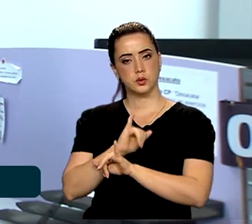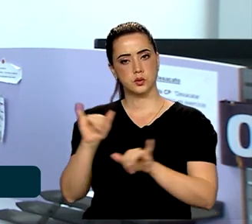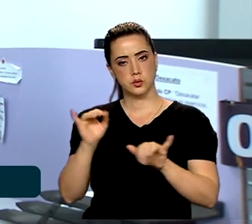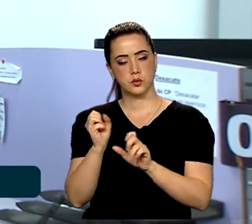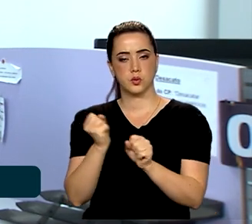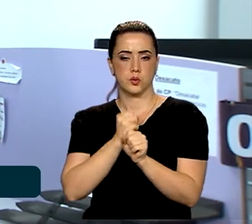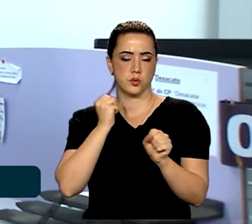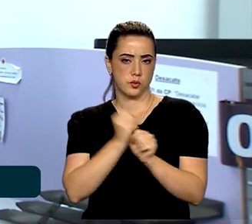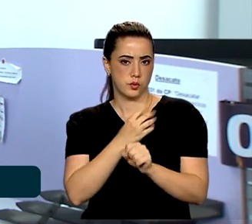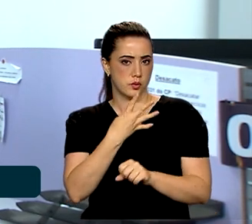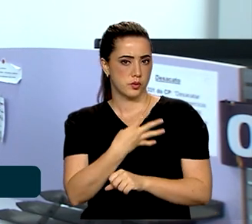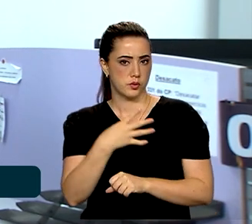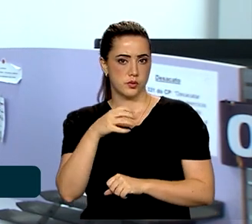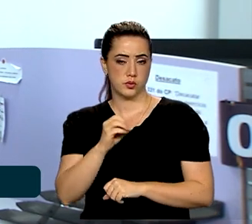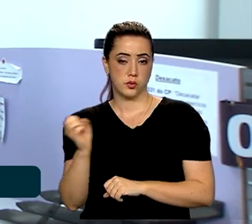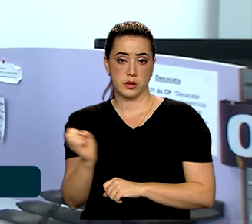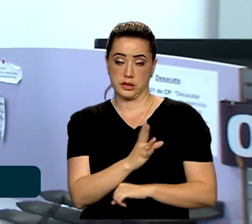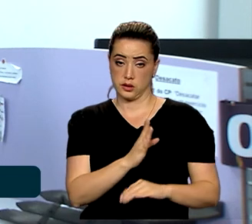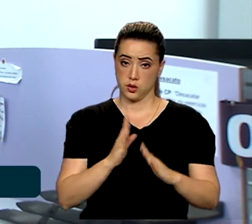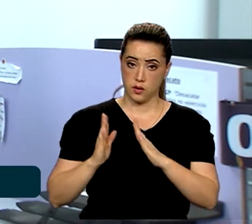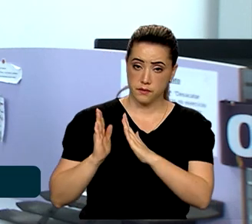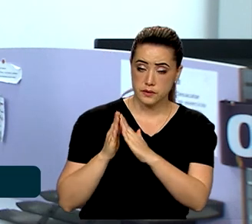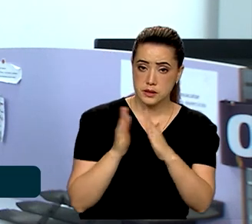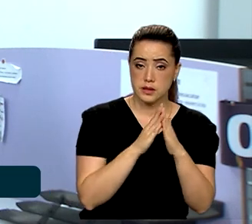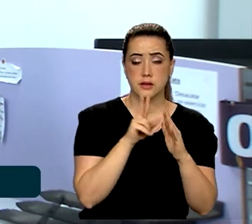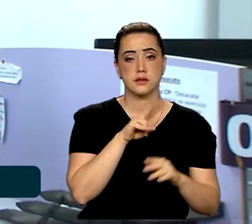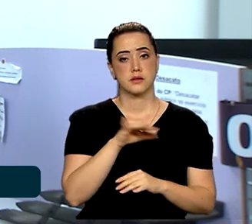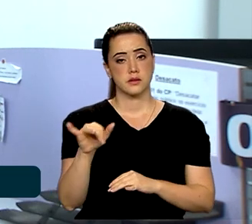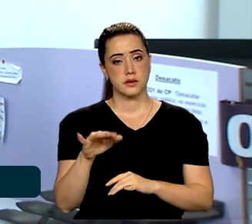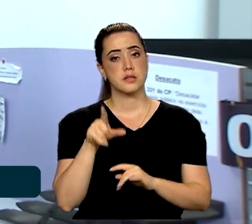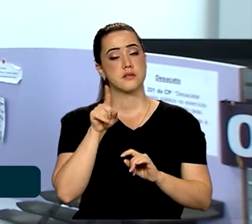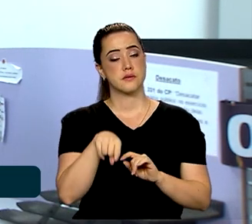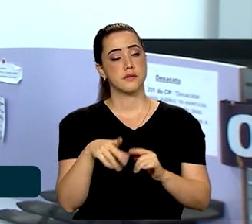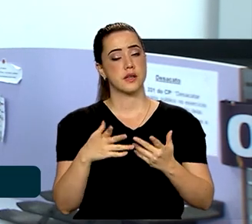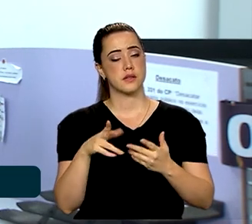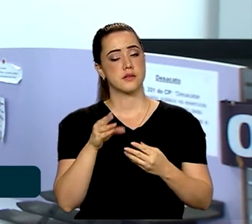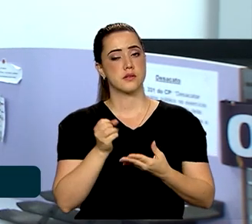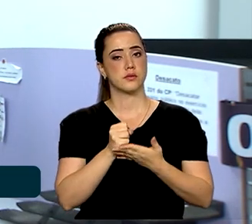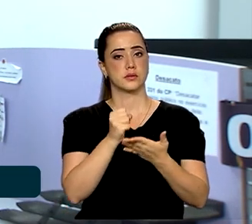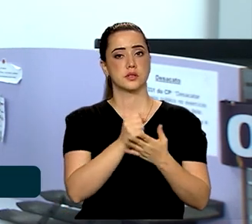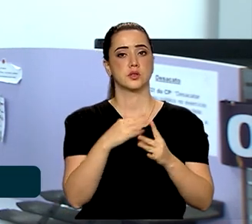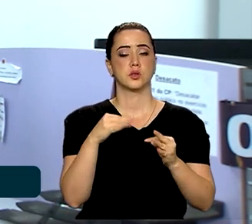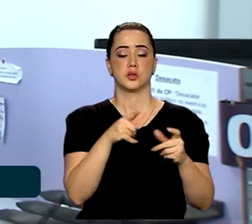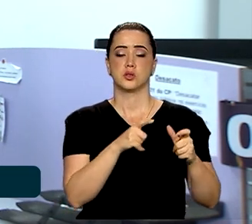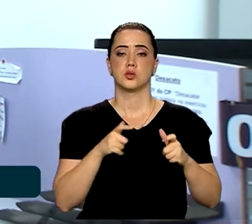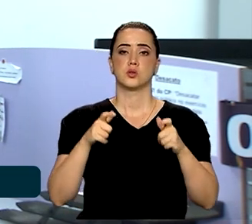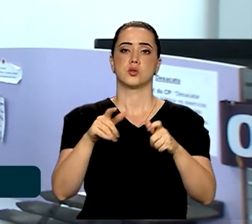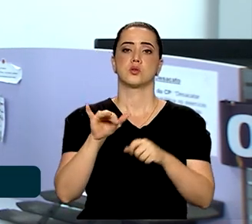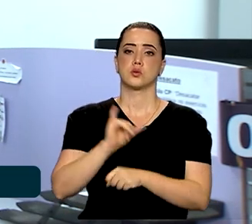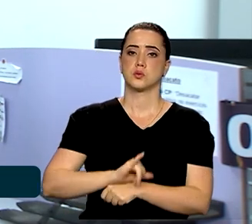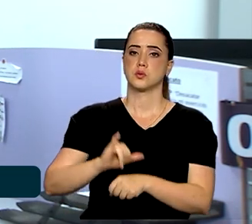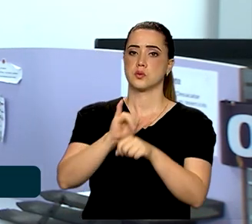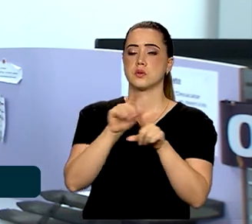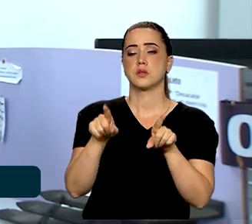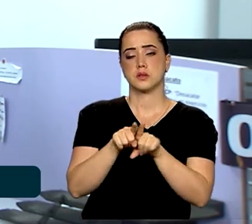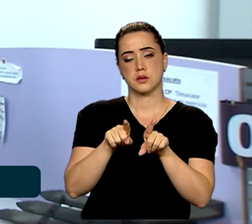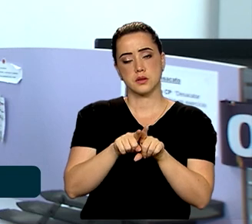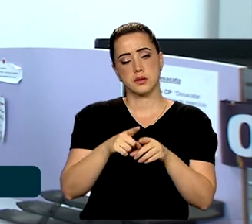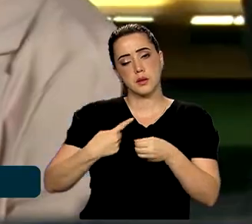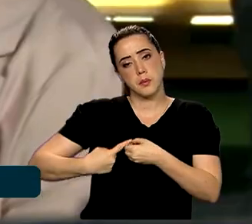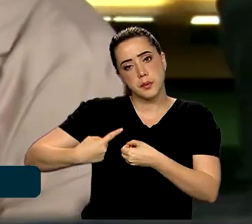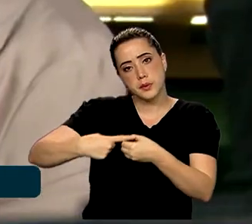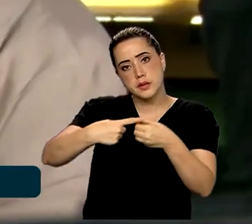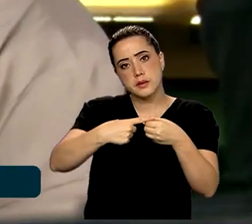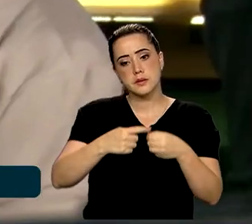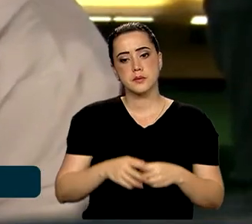construção de 40 novas unidades que serão distribuídas em todas as capitais, além de municípios do interior.